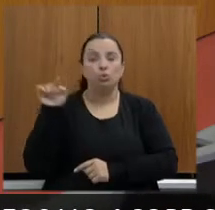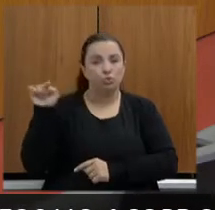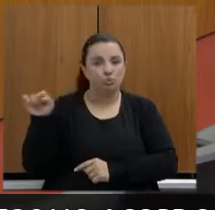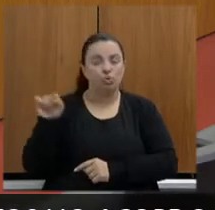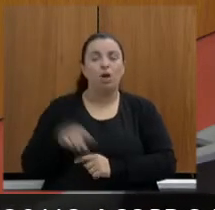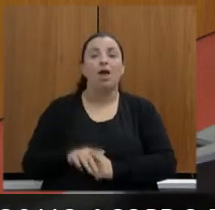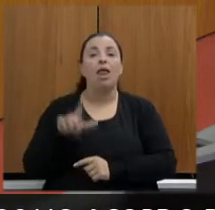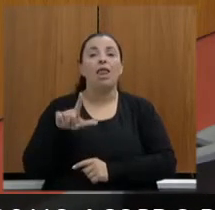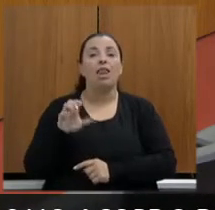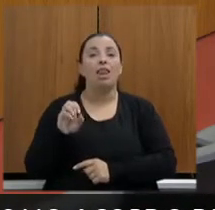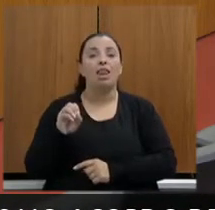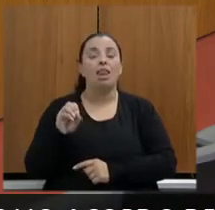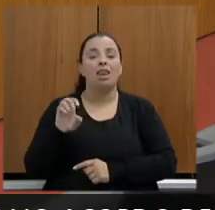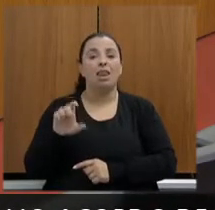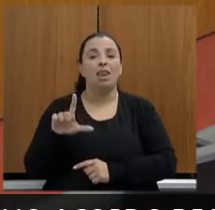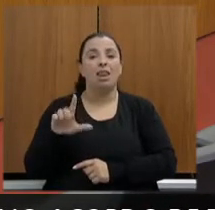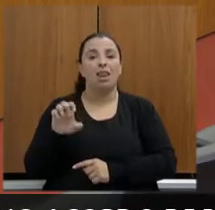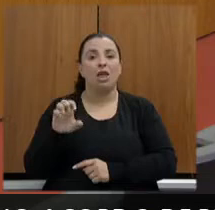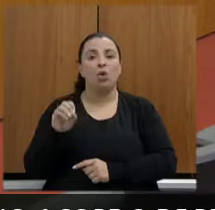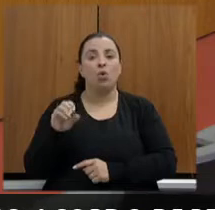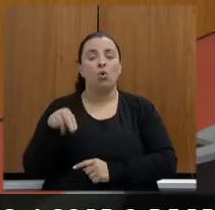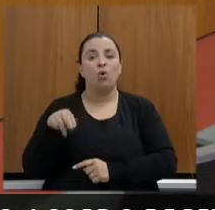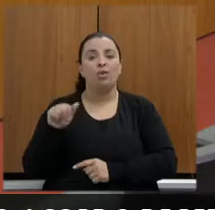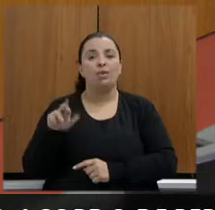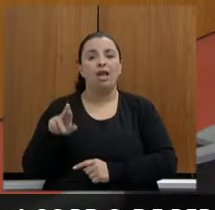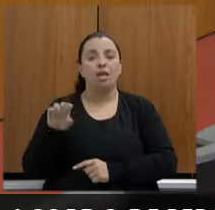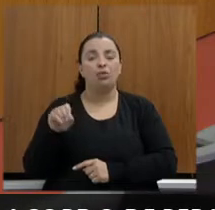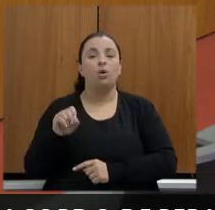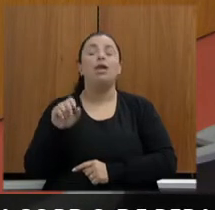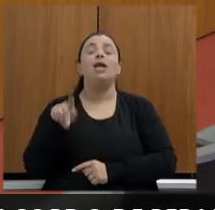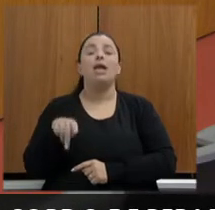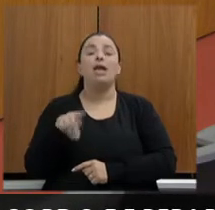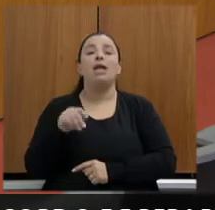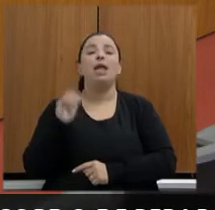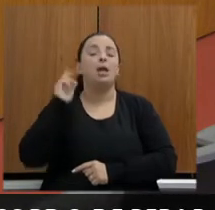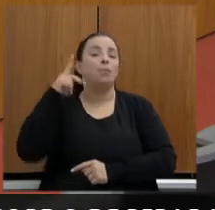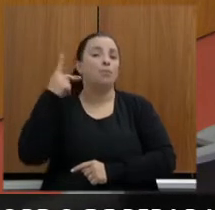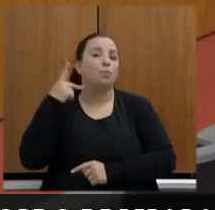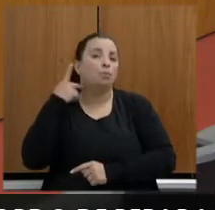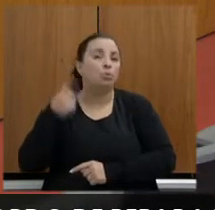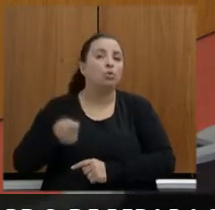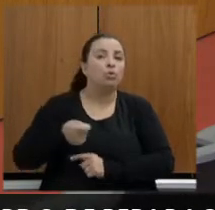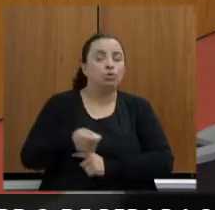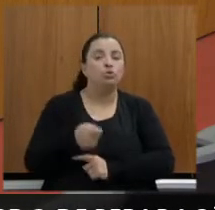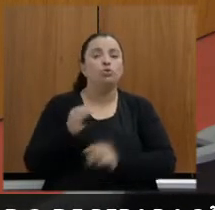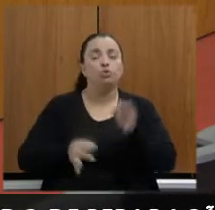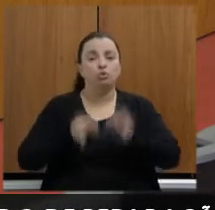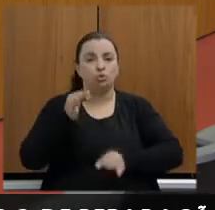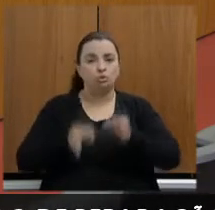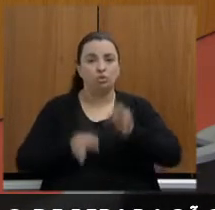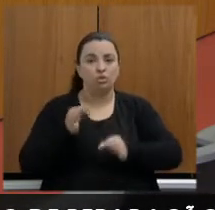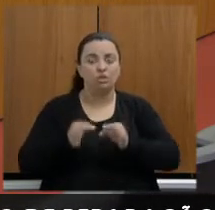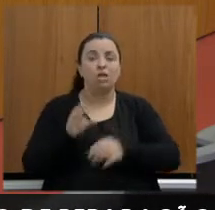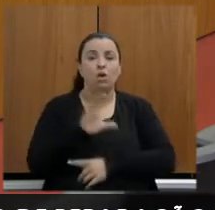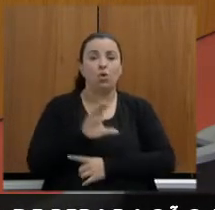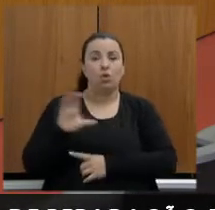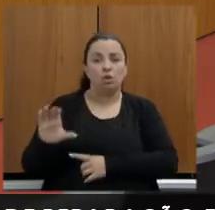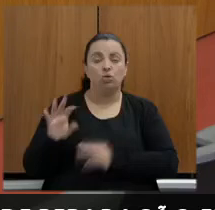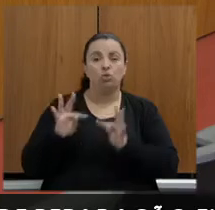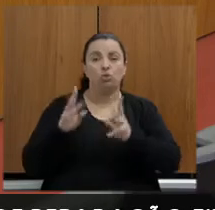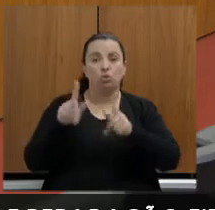Maia, promotor de justiça e coordenação da Cordenadoria Estadual das Promotorias de Justiça de